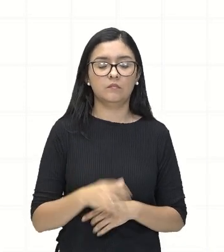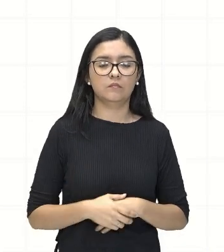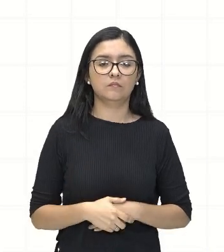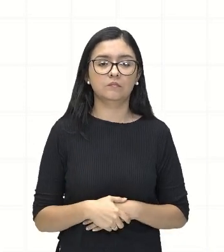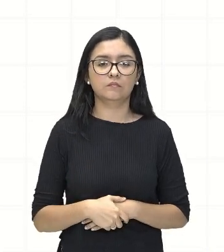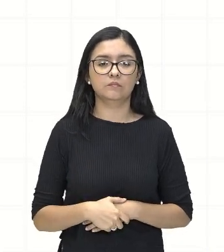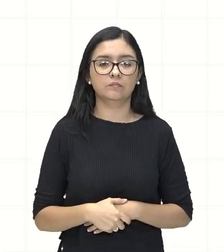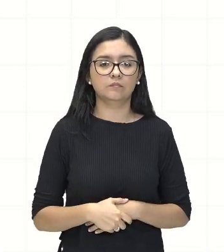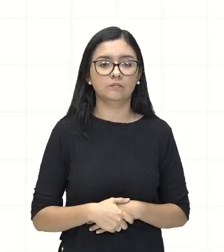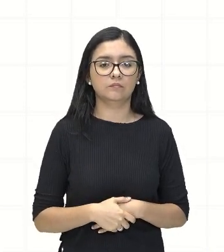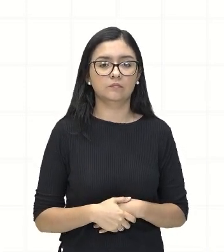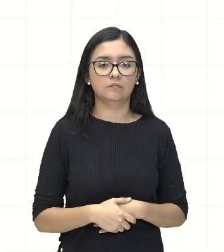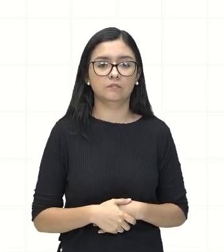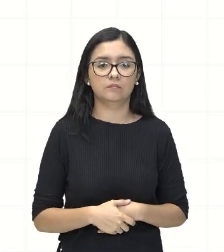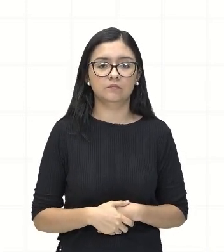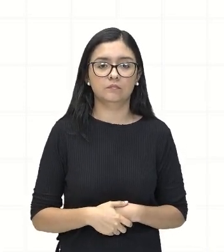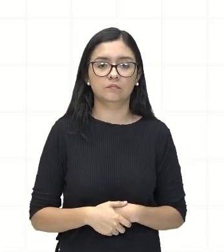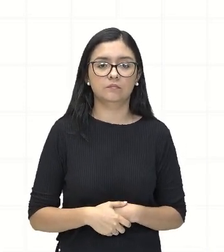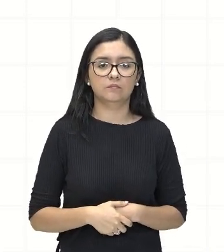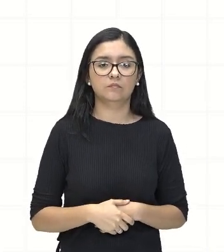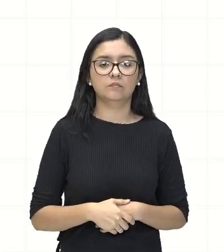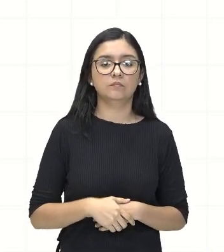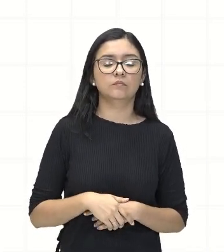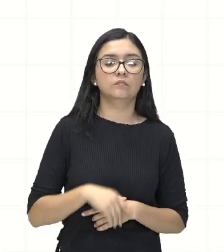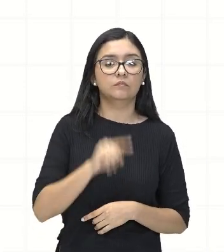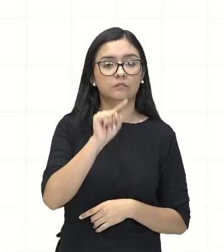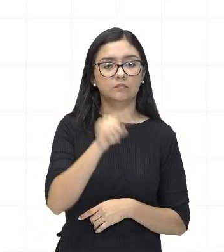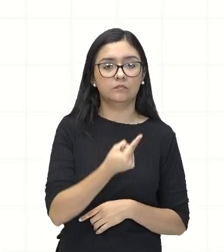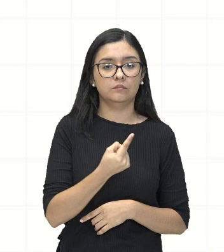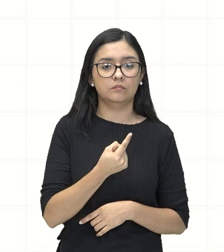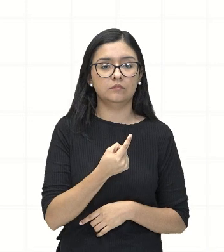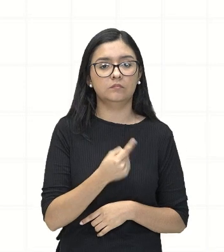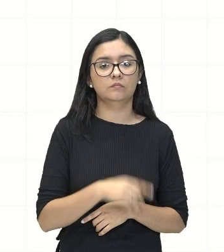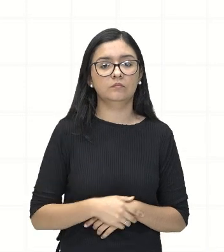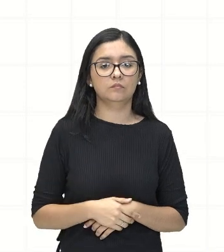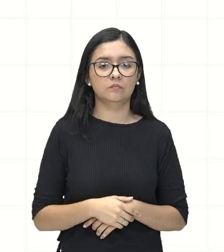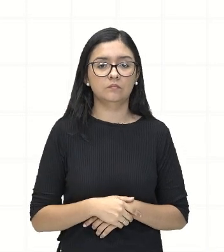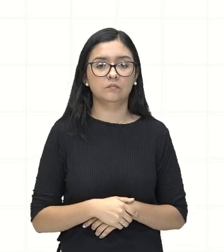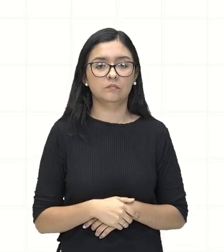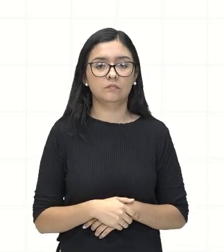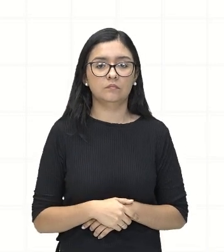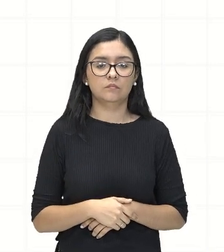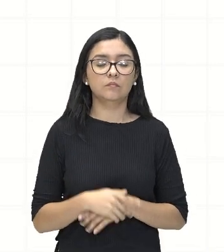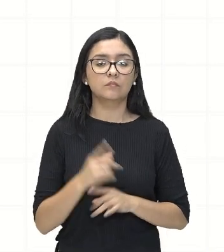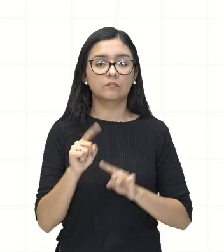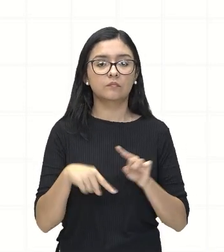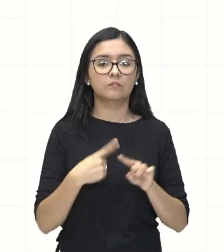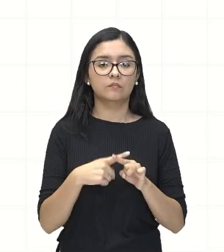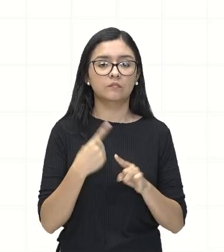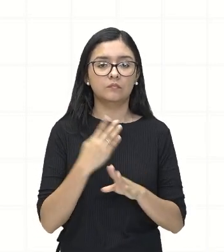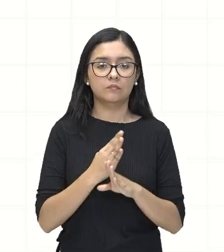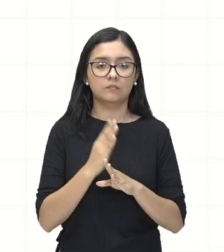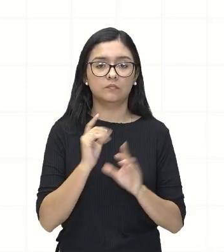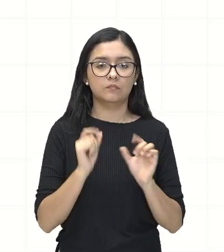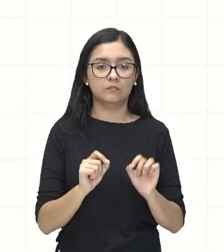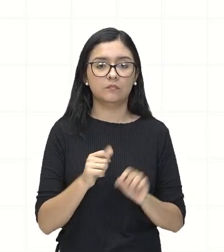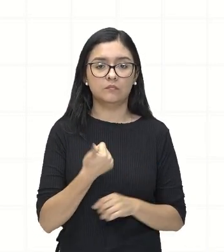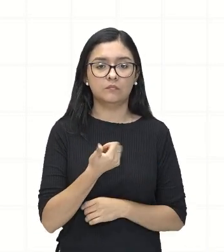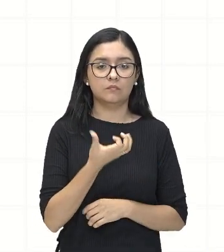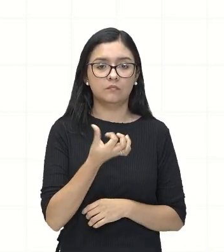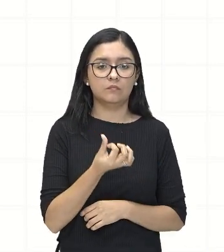Considerei aqui 5 casas. Porque quando multiplicamos por 1.000 chegamos ao resultado de 1